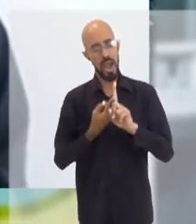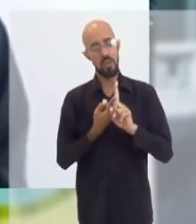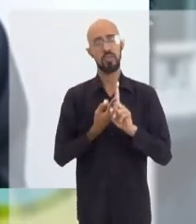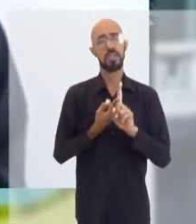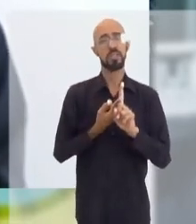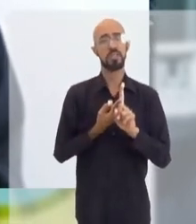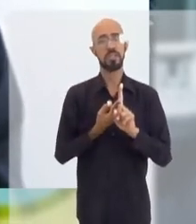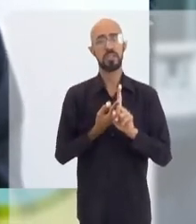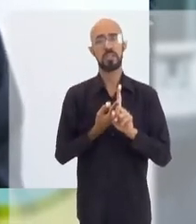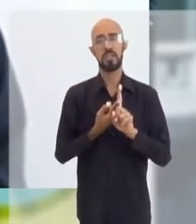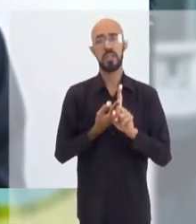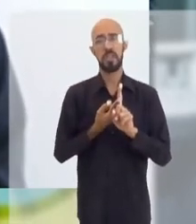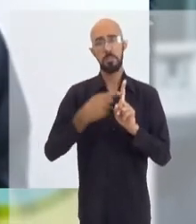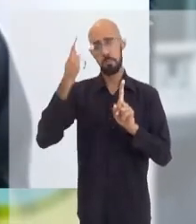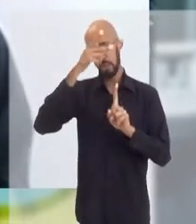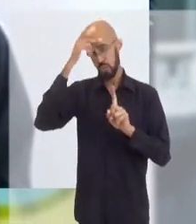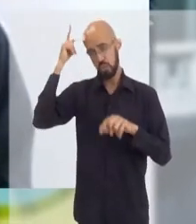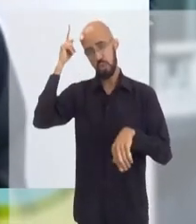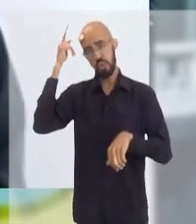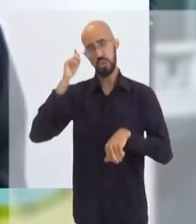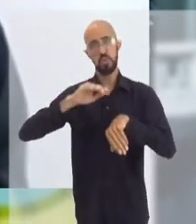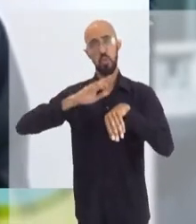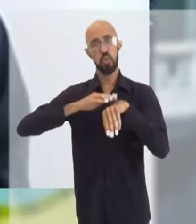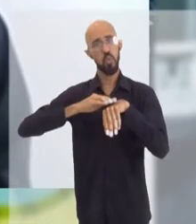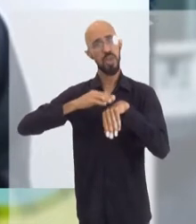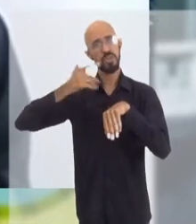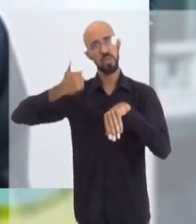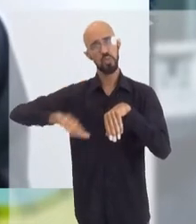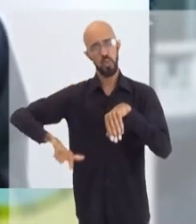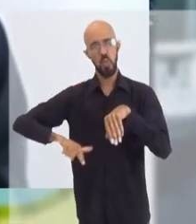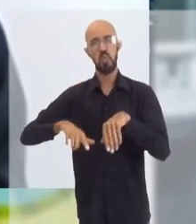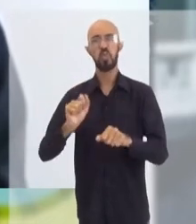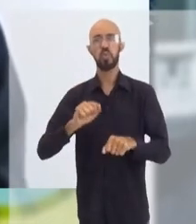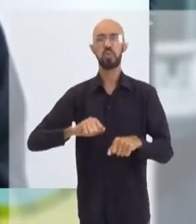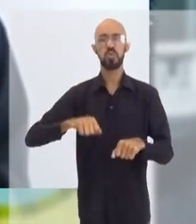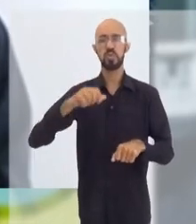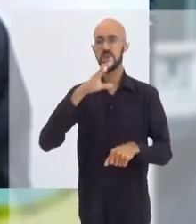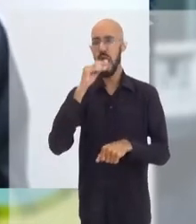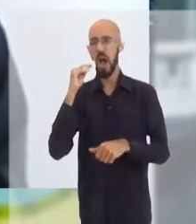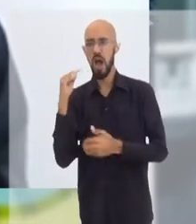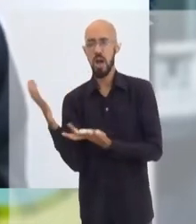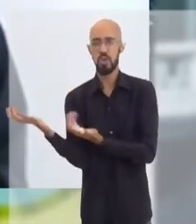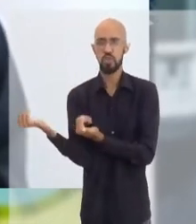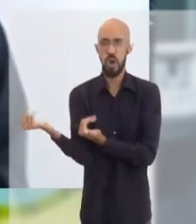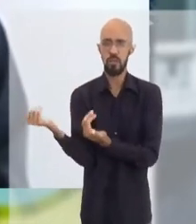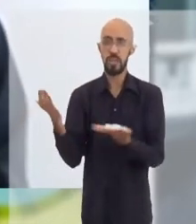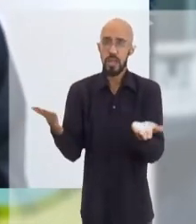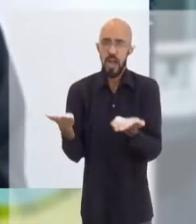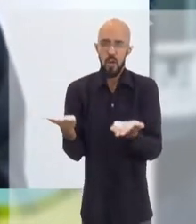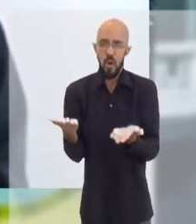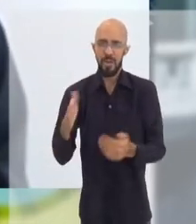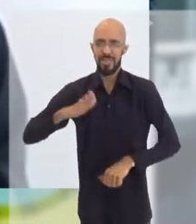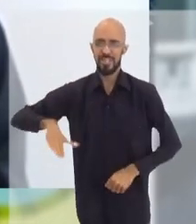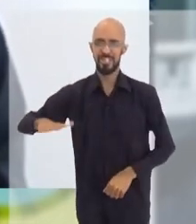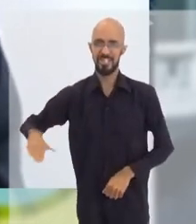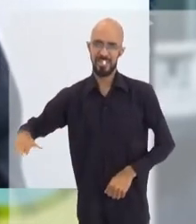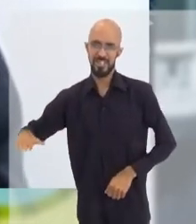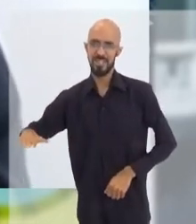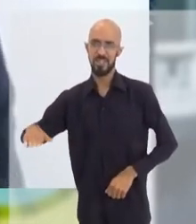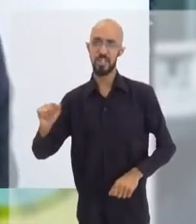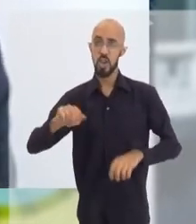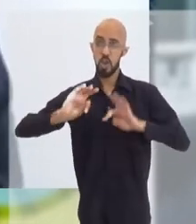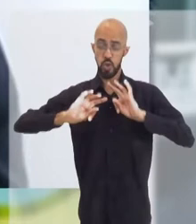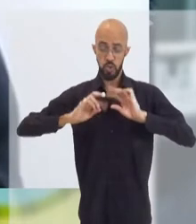gestantes, em pacientes com comprometimento do seu sistema imunológico, em adolescentes. Chegou a vez das crianças.